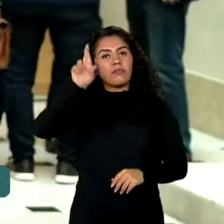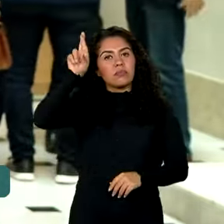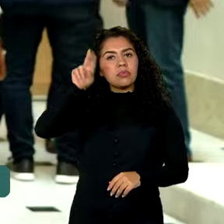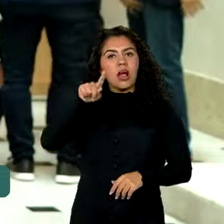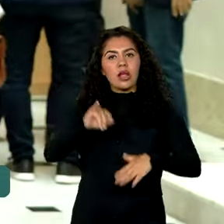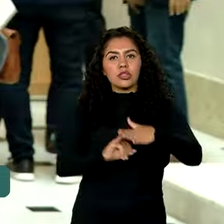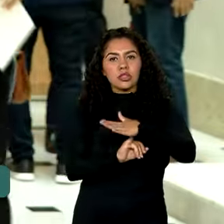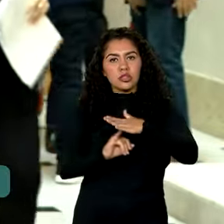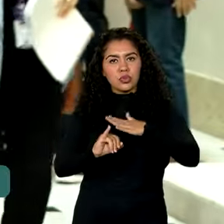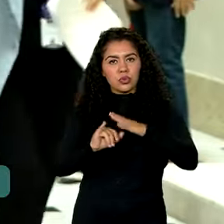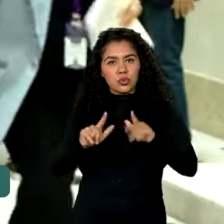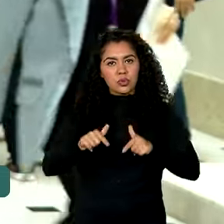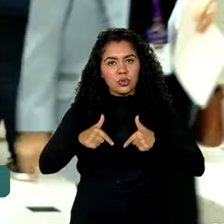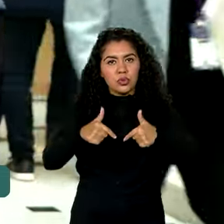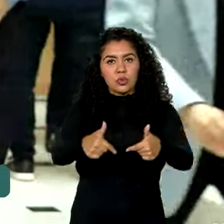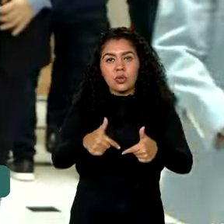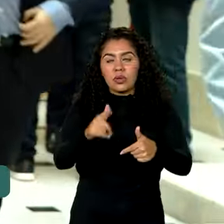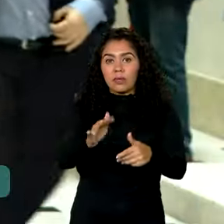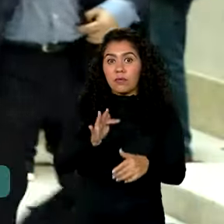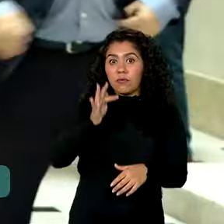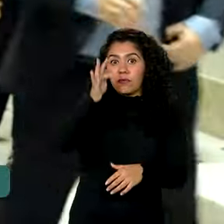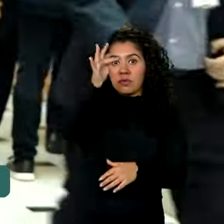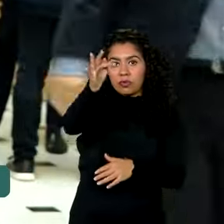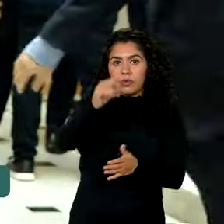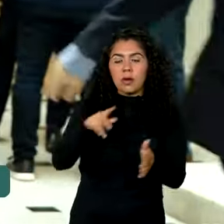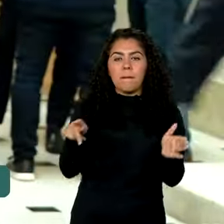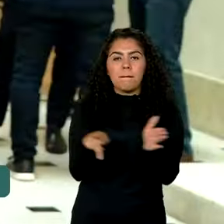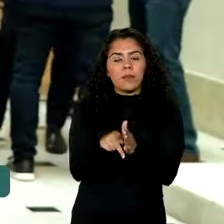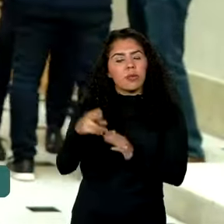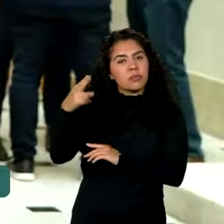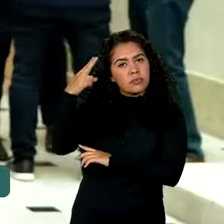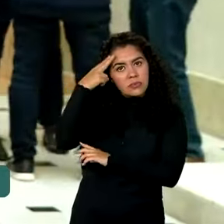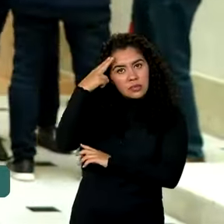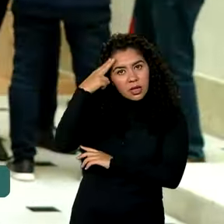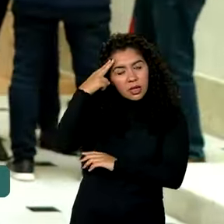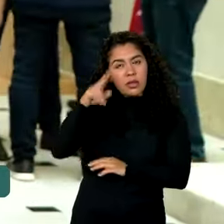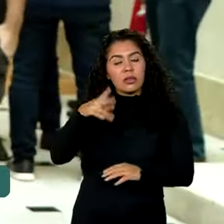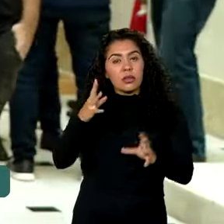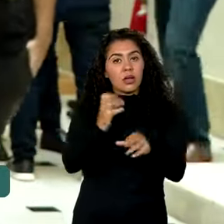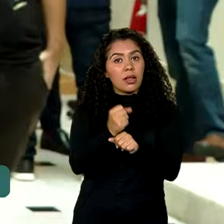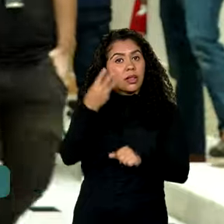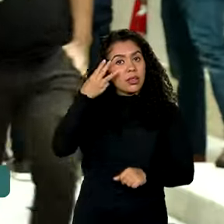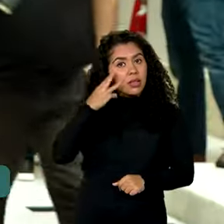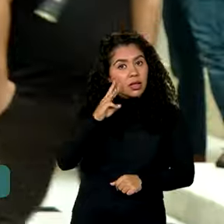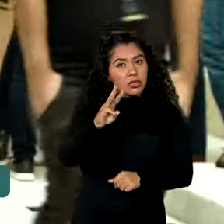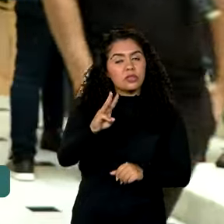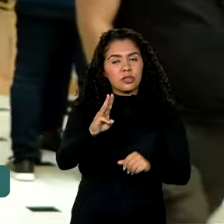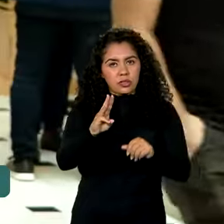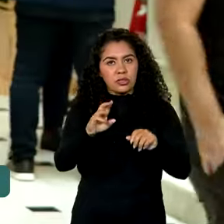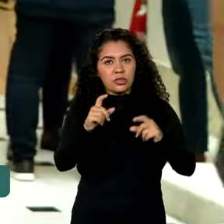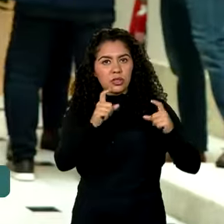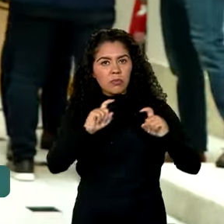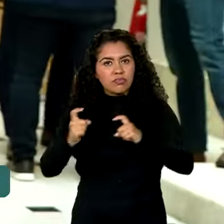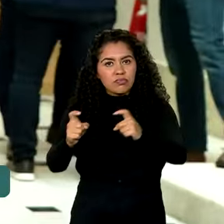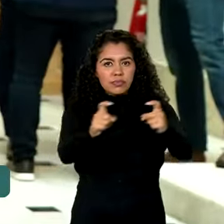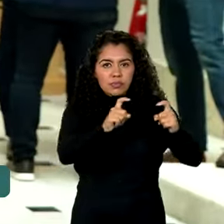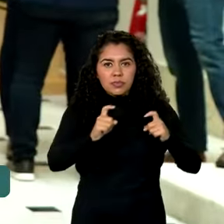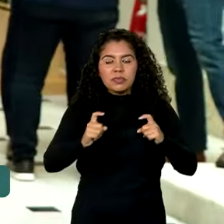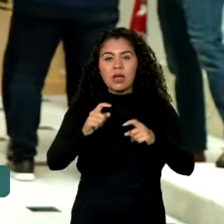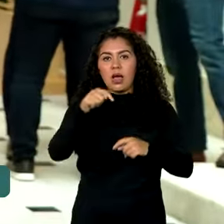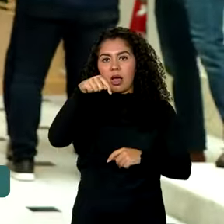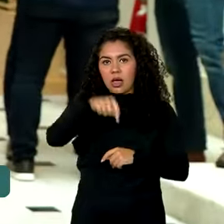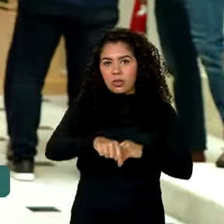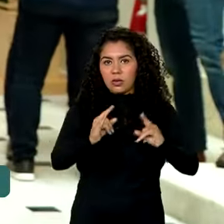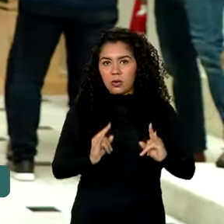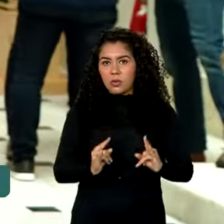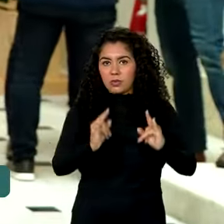da Iniciativa de Investimentos Futuros da Arábia Saudita. São três dias de encontros aqui no Copacabana Palace. O Rio de